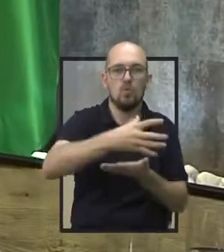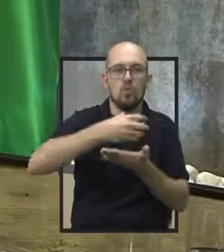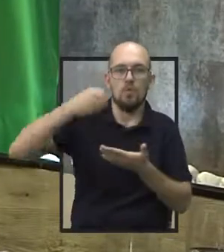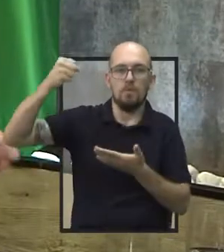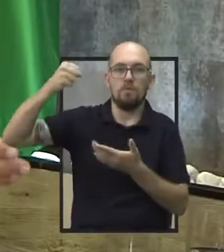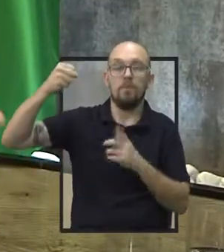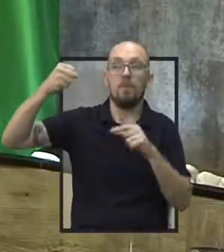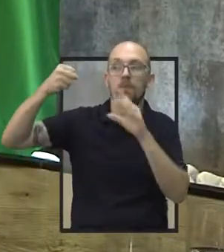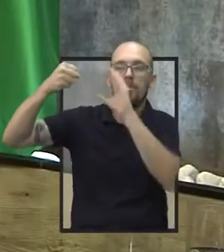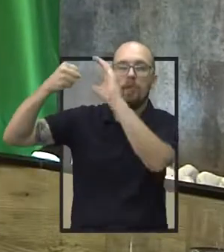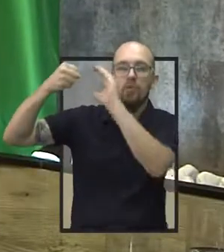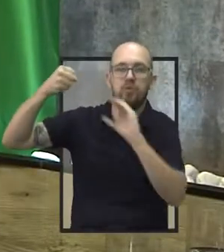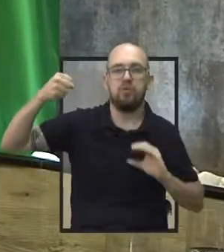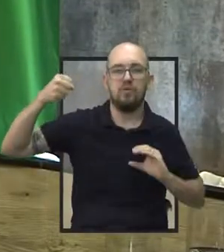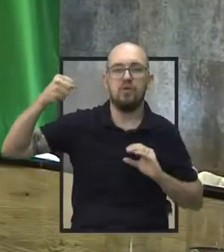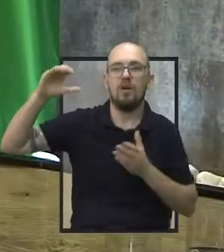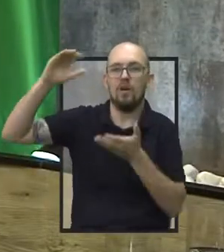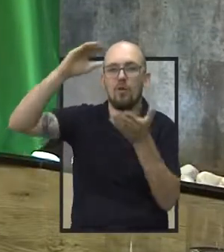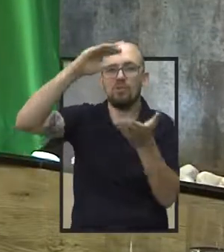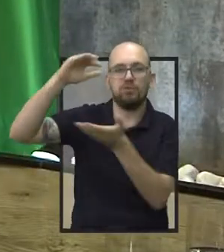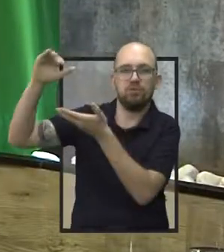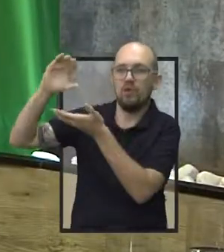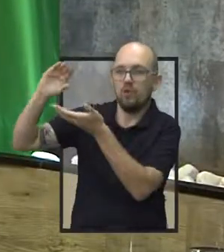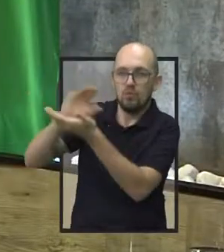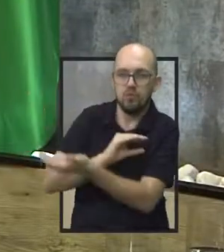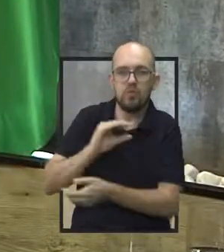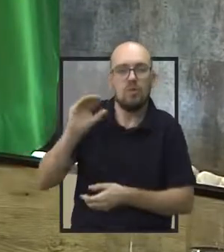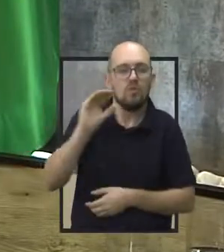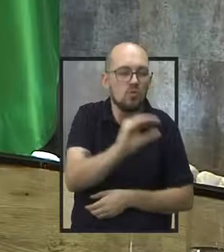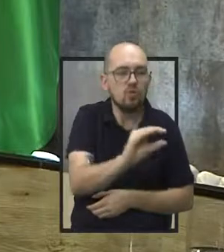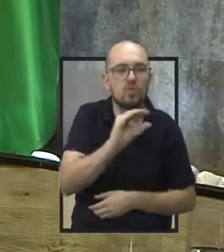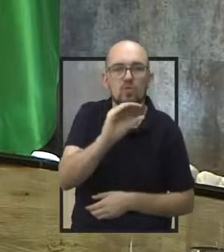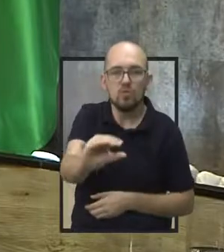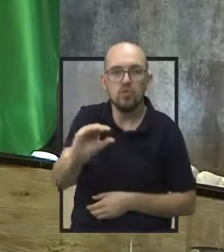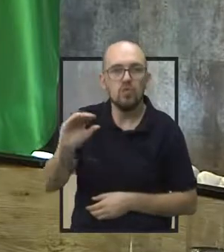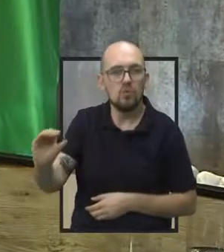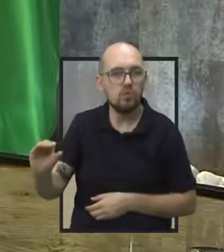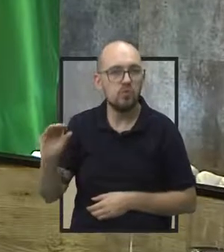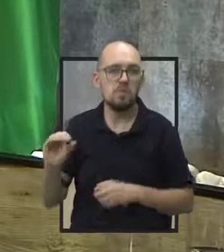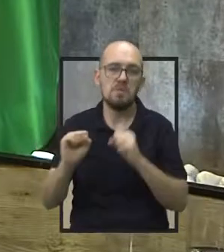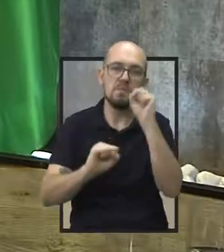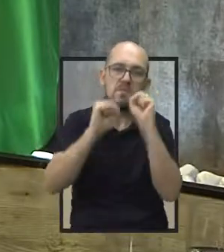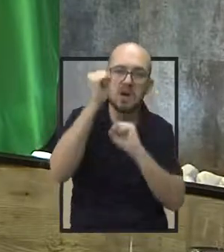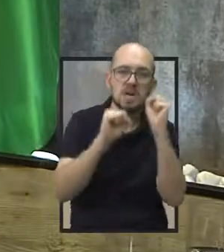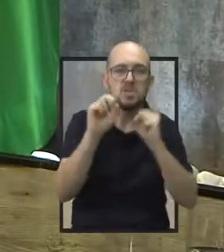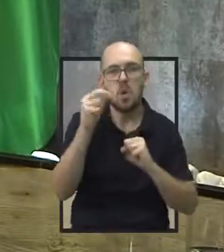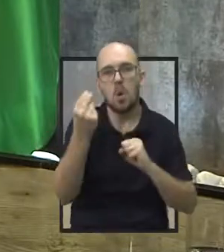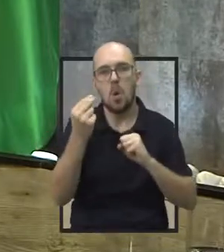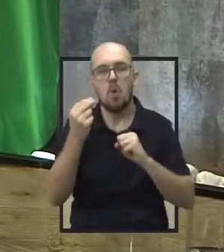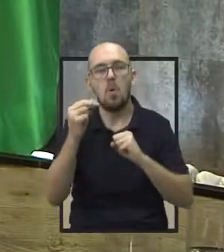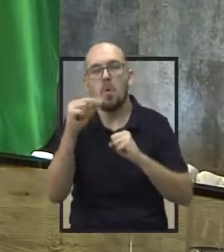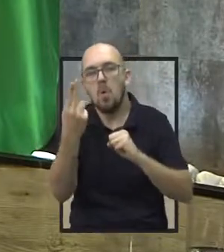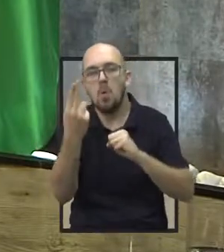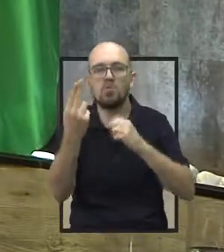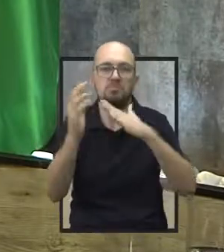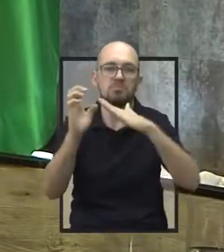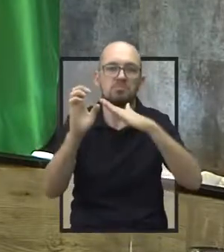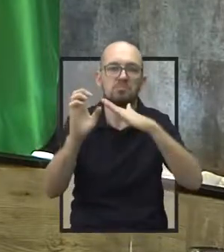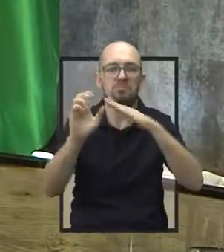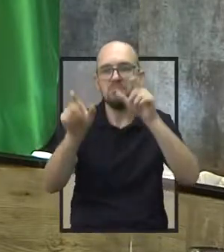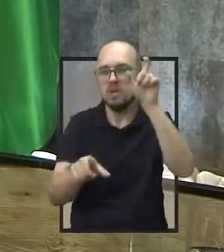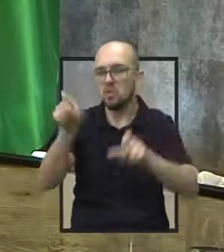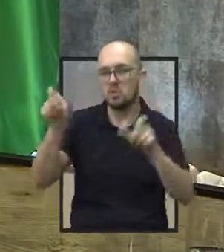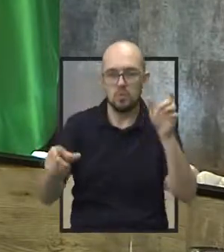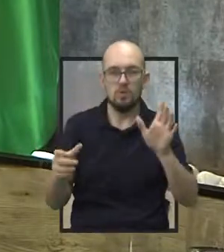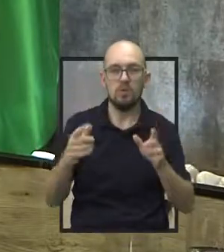condições de destinar um certo porcentagem, tanto das indústrias como da pessoa física, pessoa jurídica como pessoa física,